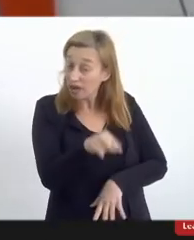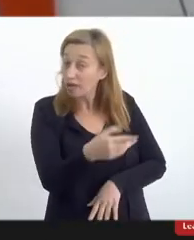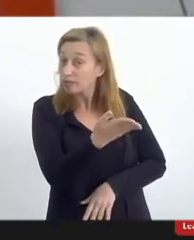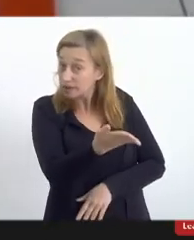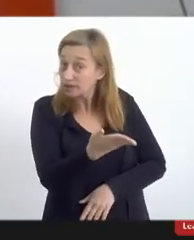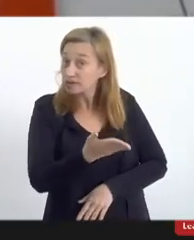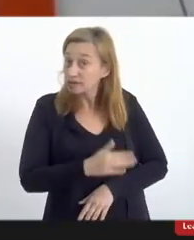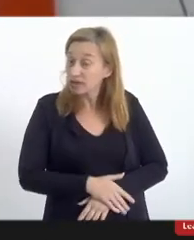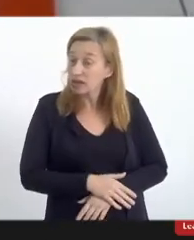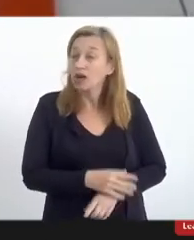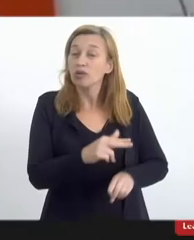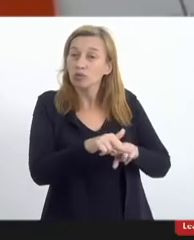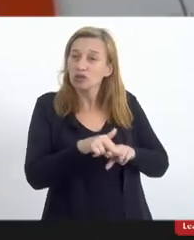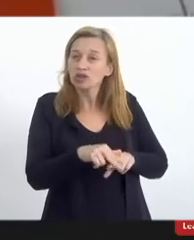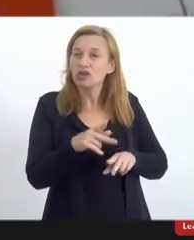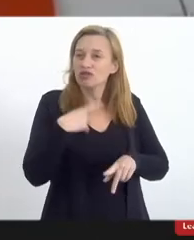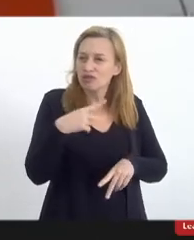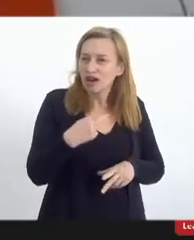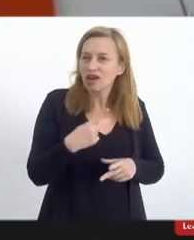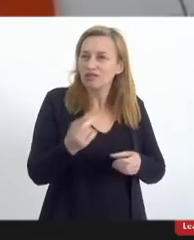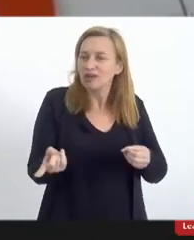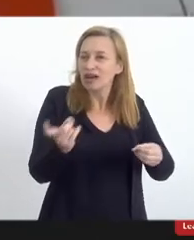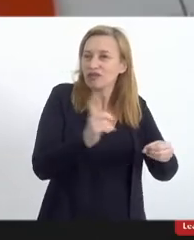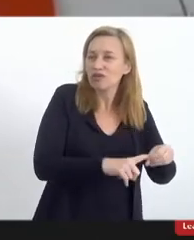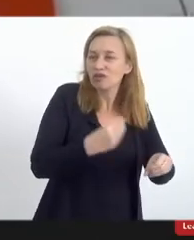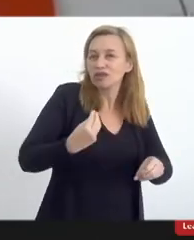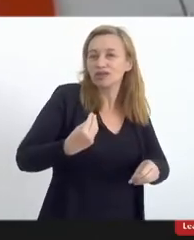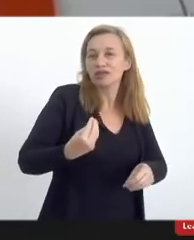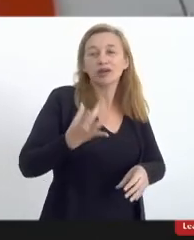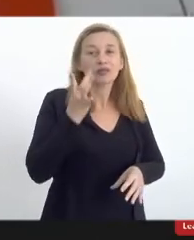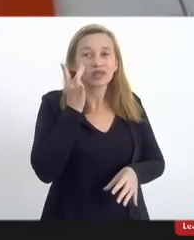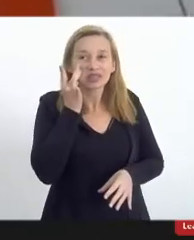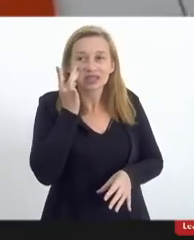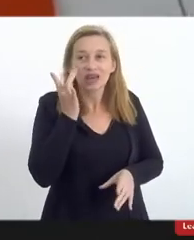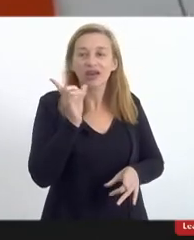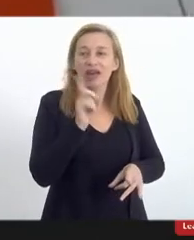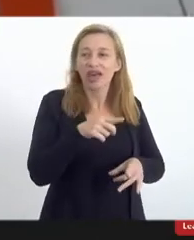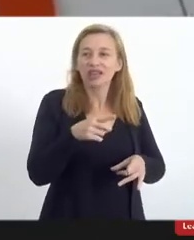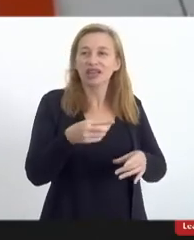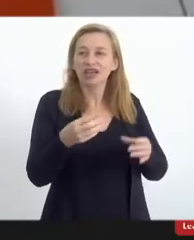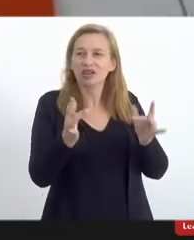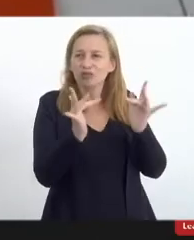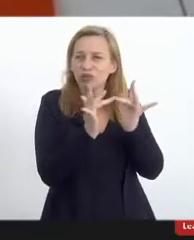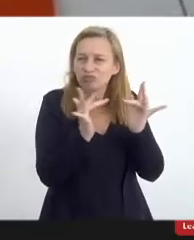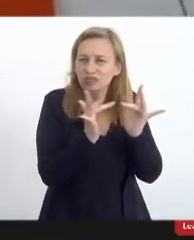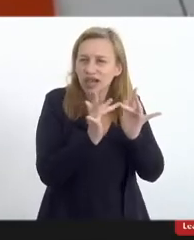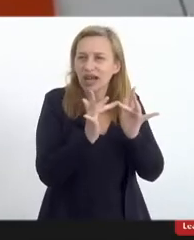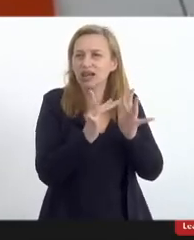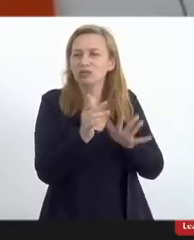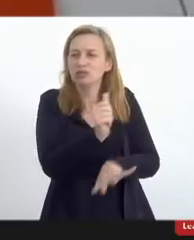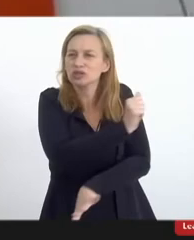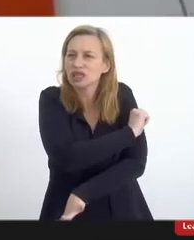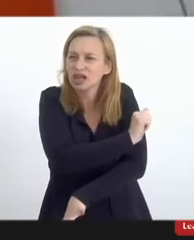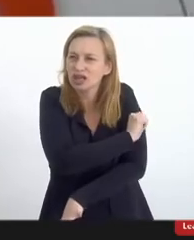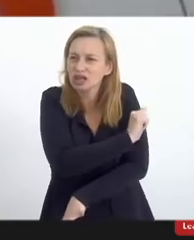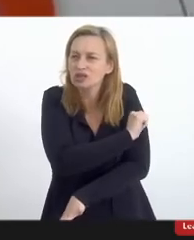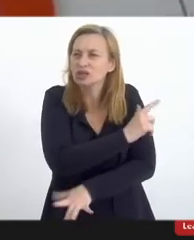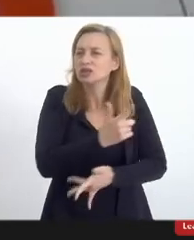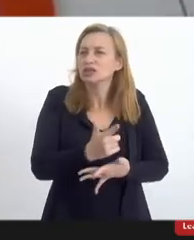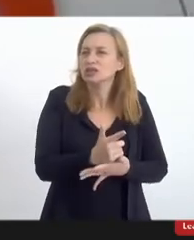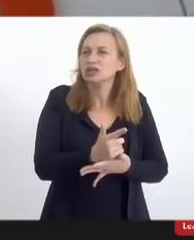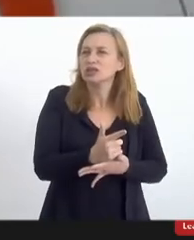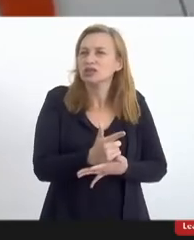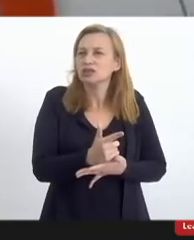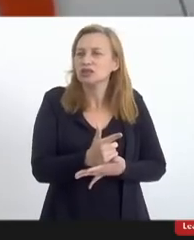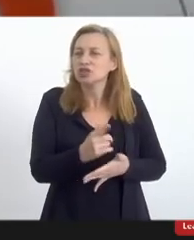é por isso que eu batalho tanto pra volta presencial porque é é na convivência são nesses nesses percalços